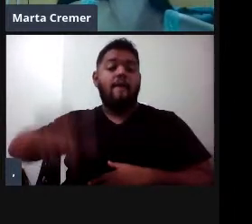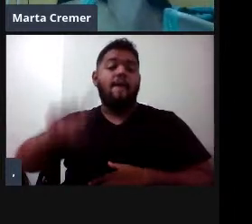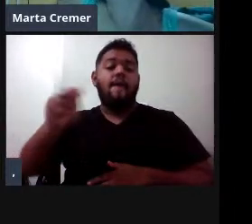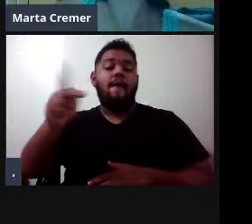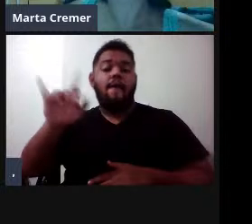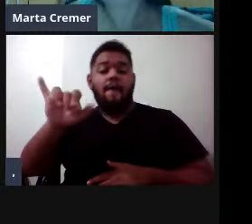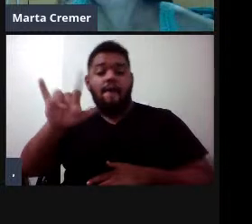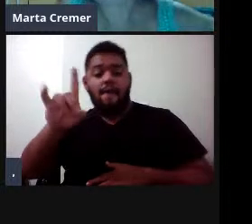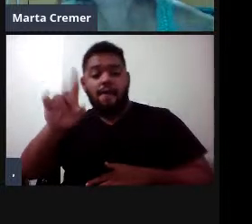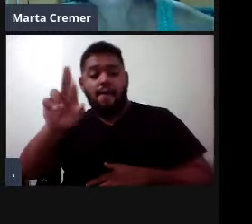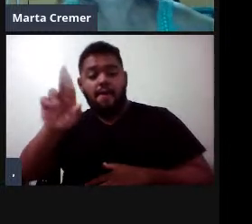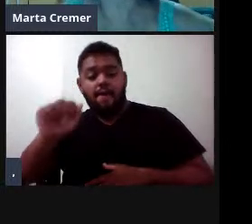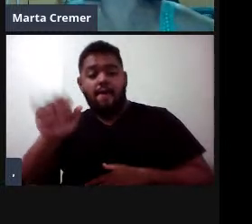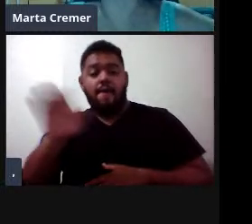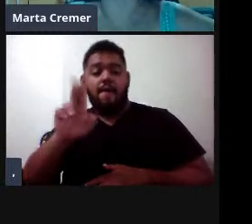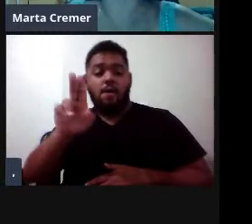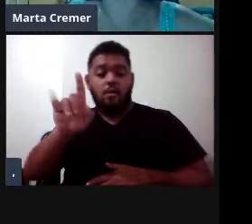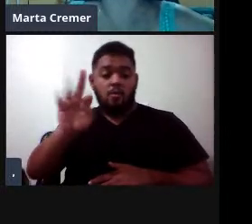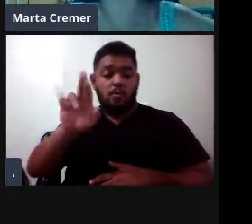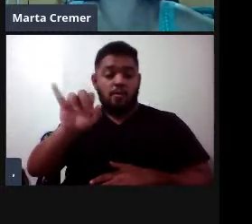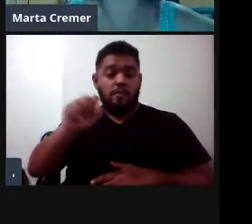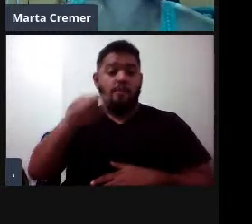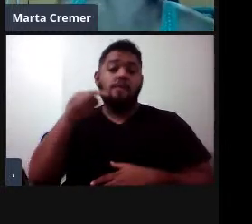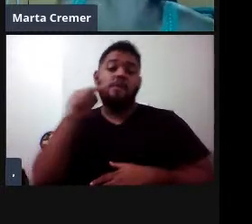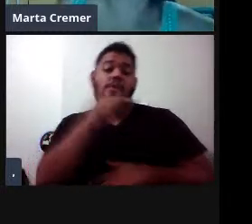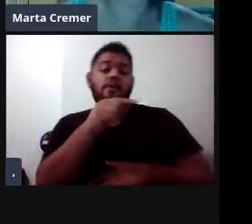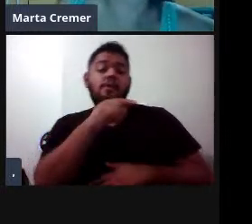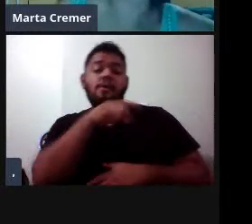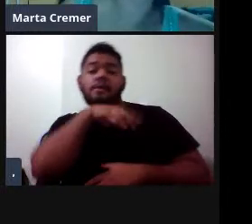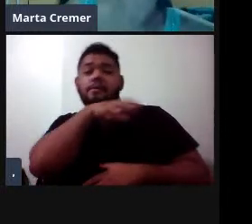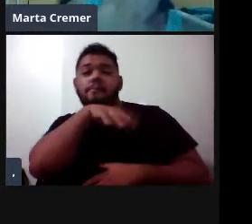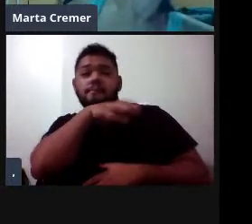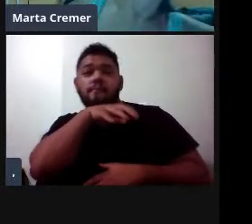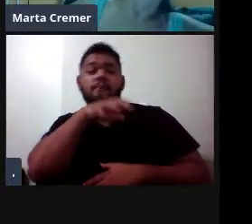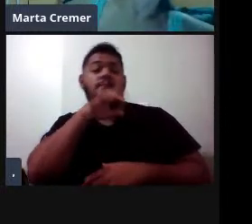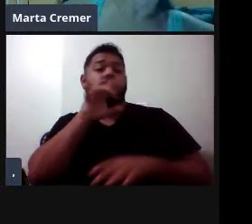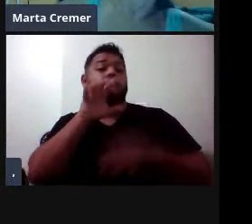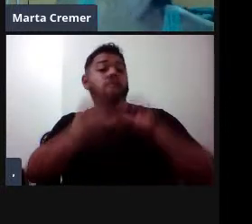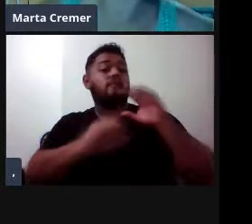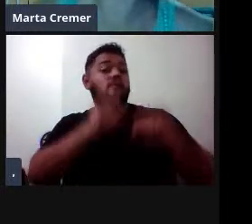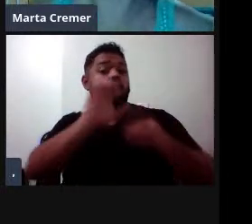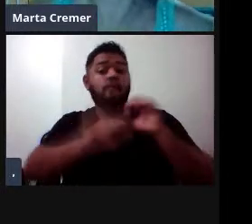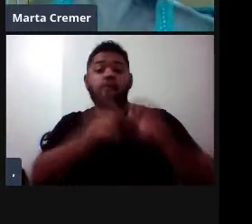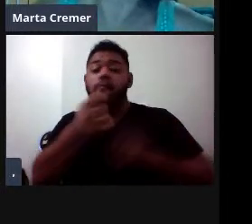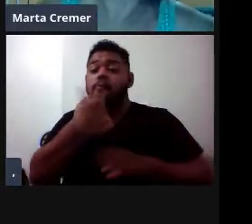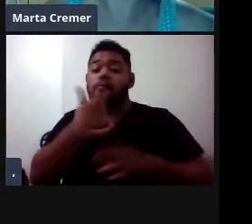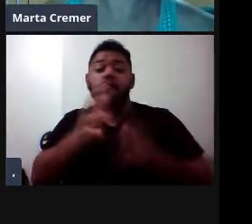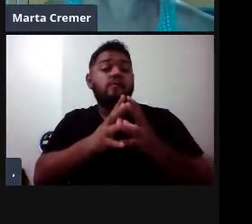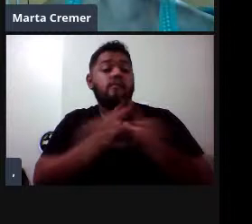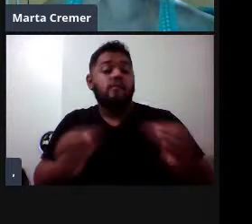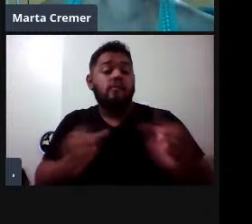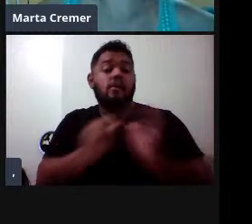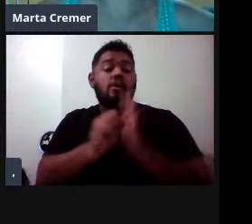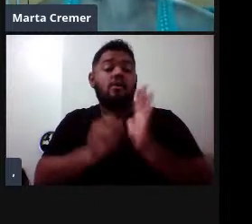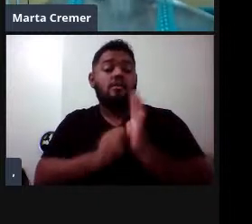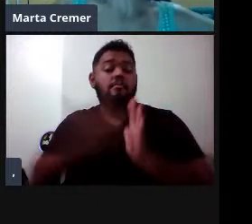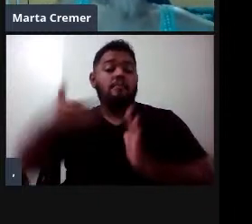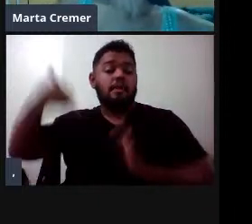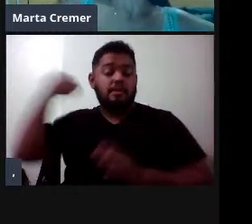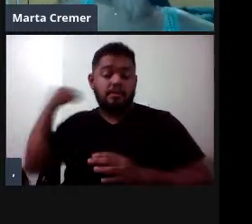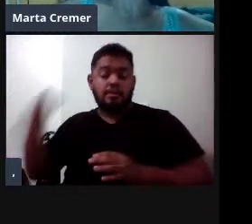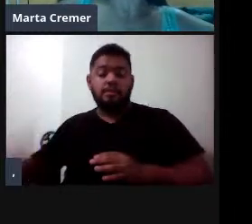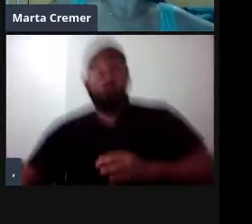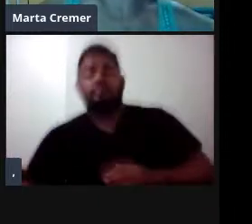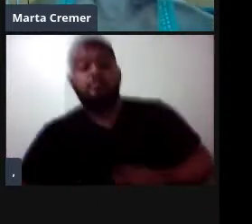esse animal extremamente simpático, caçado quase até a extinção no século retrasado, na verdade, né,